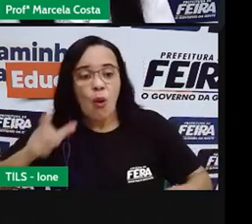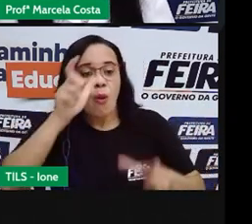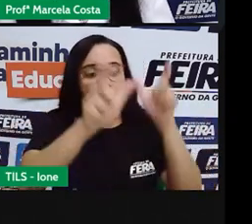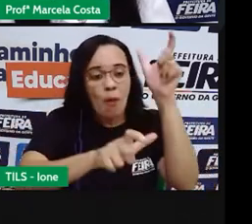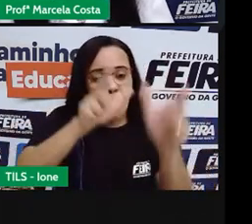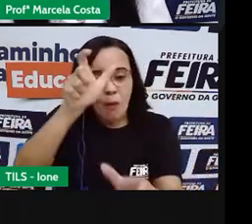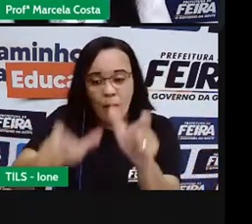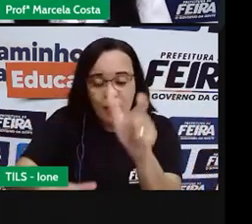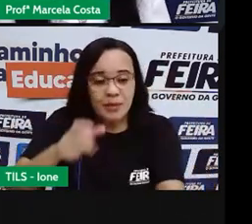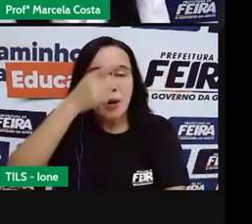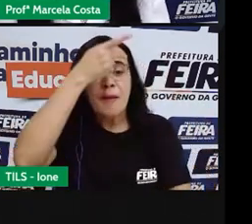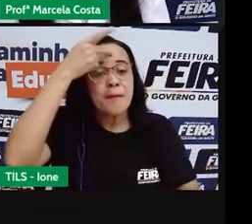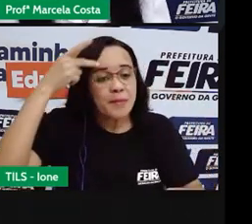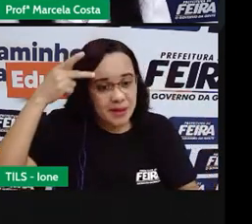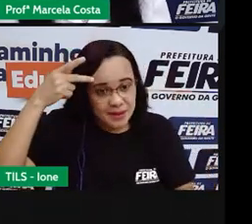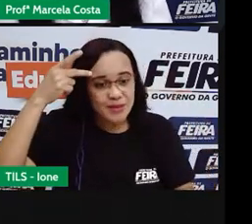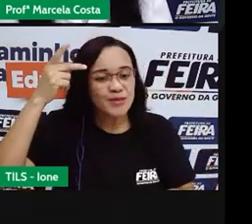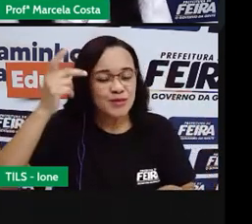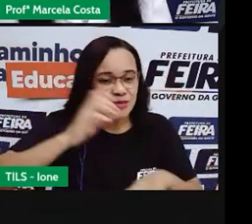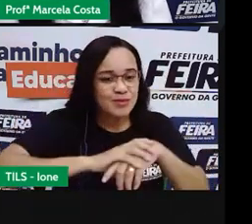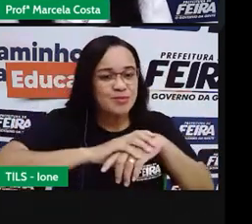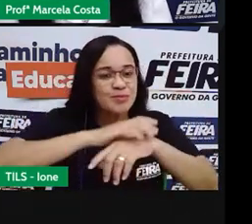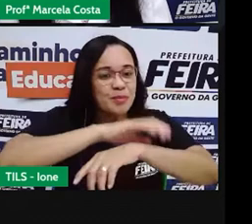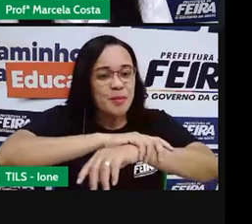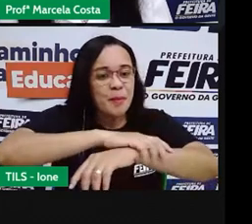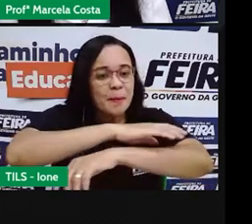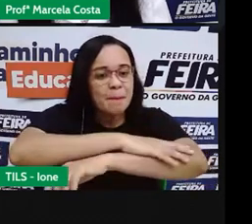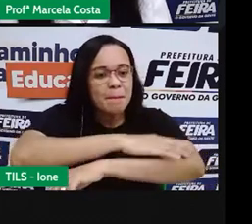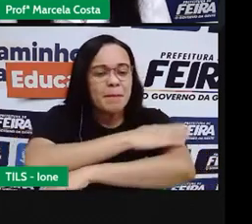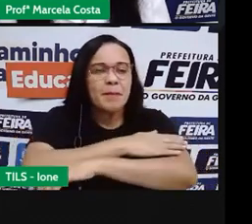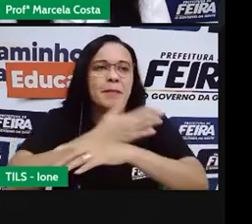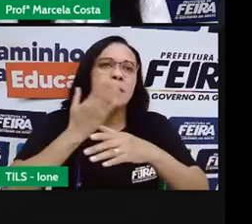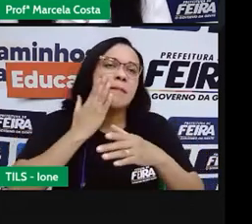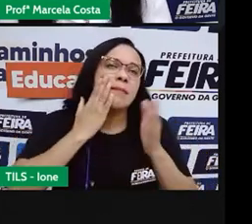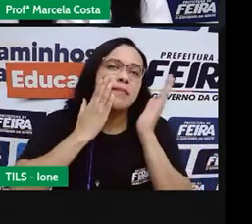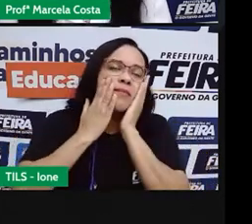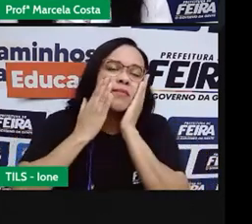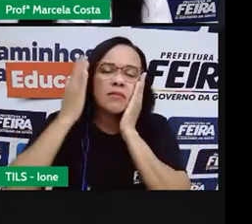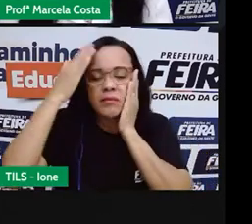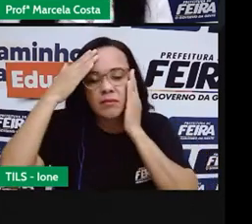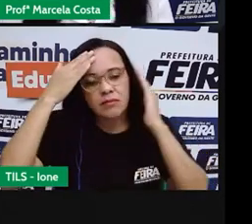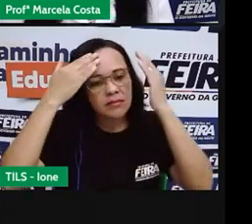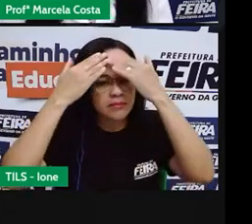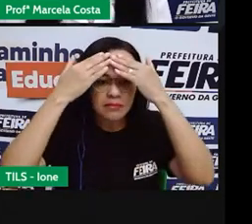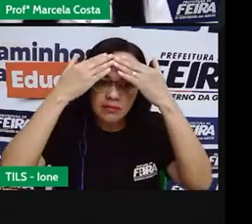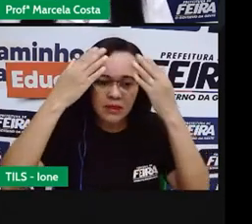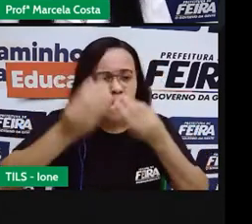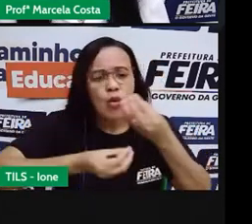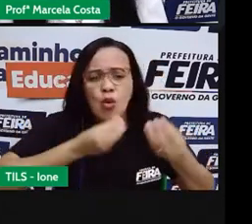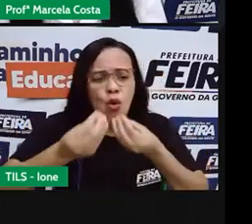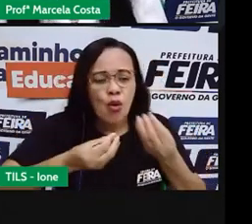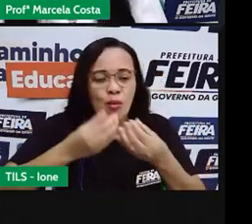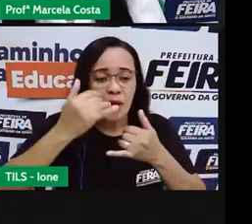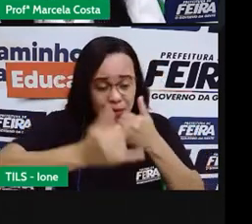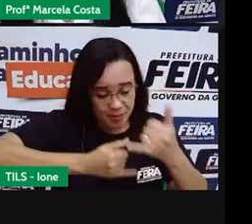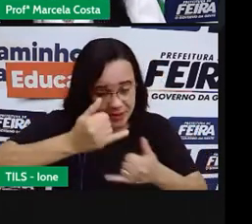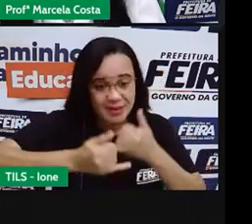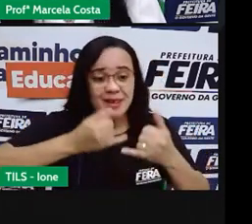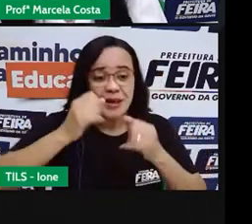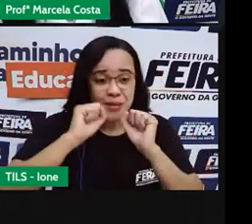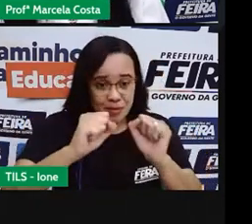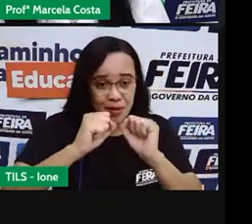adivinhar Quem é a pessoa Só tocando Pelo rosto Tá É uma brincadeira Muito divertida Que você pode fazer Em casa Com seus